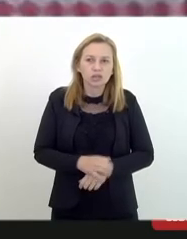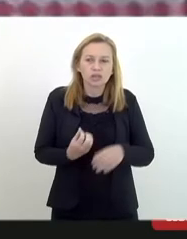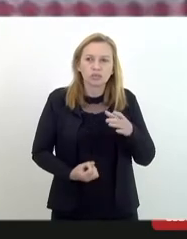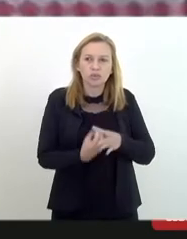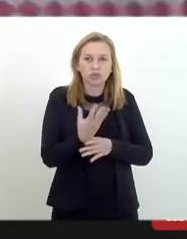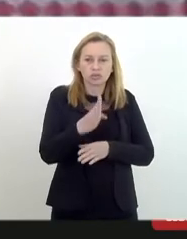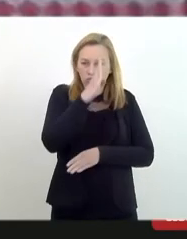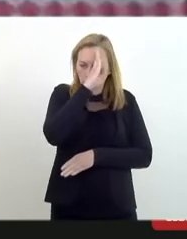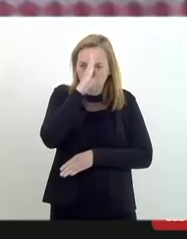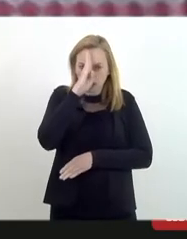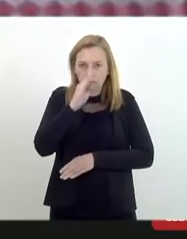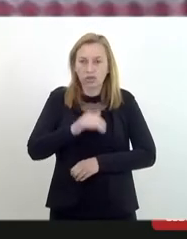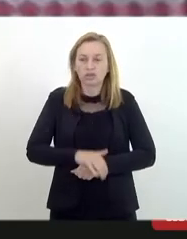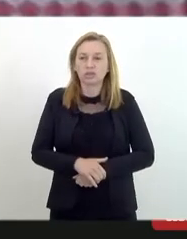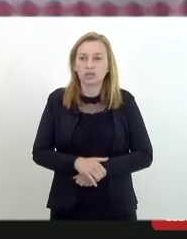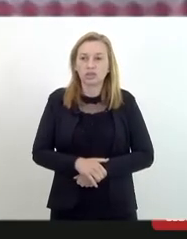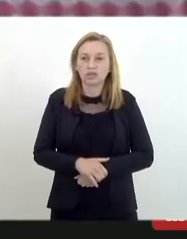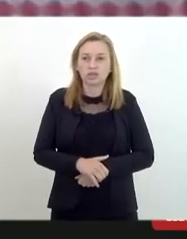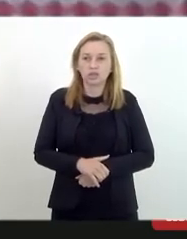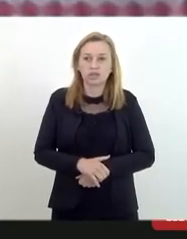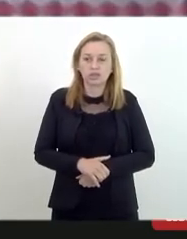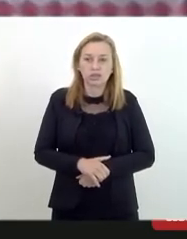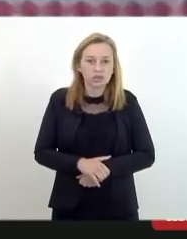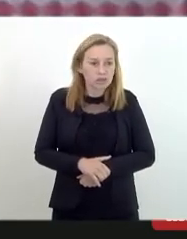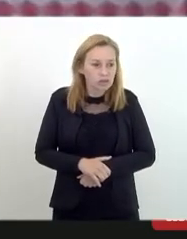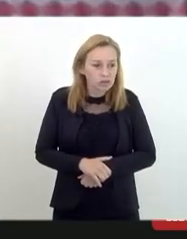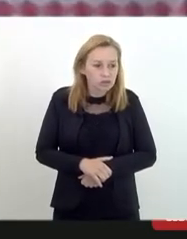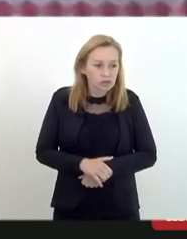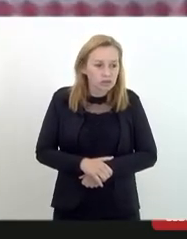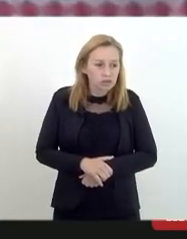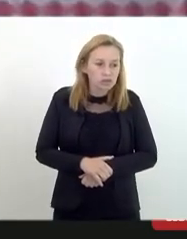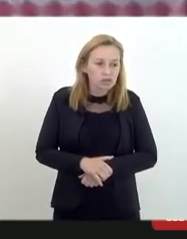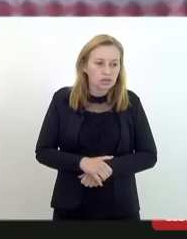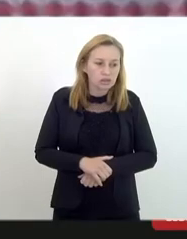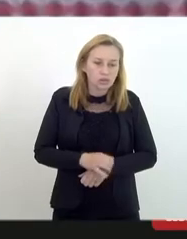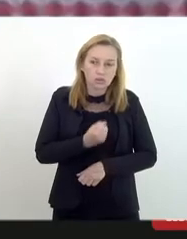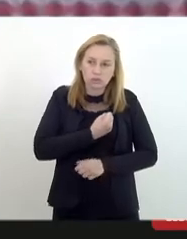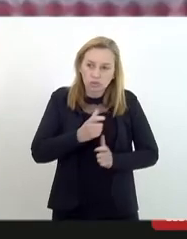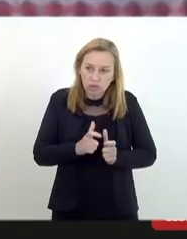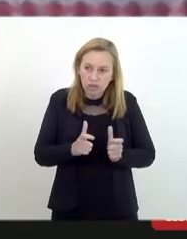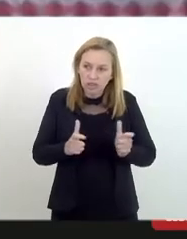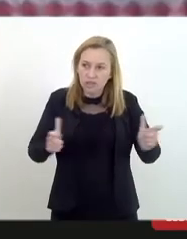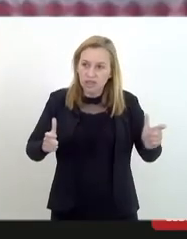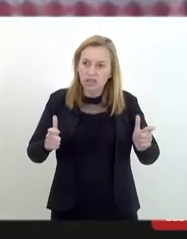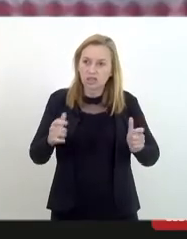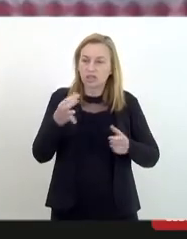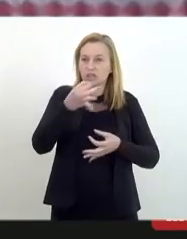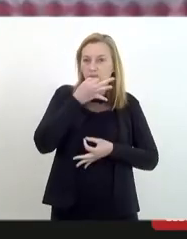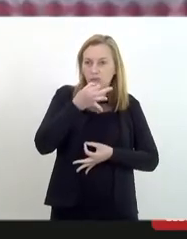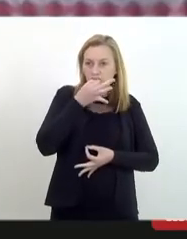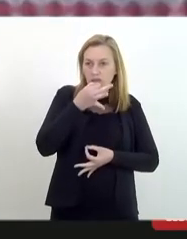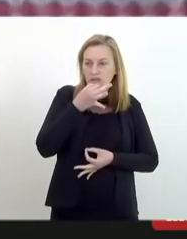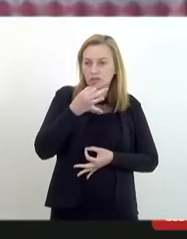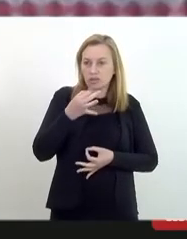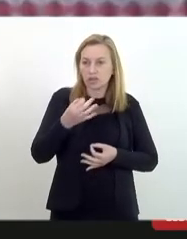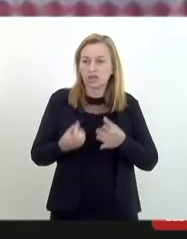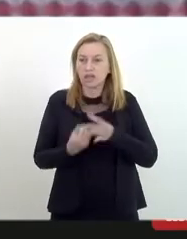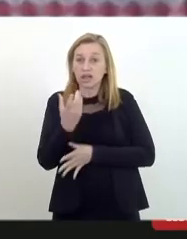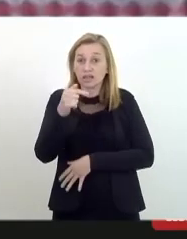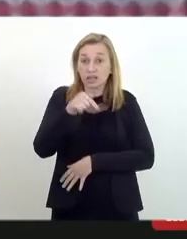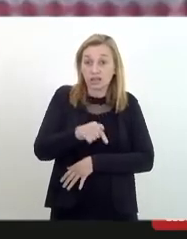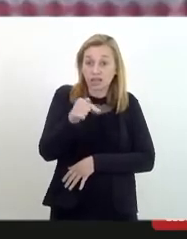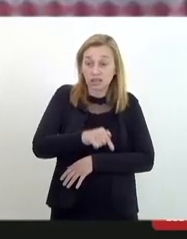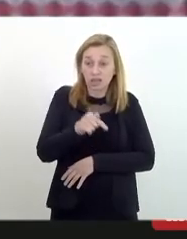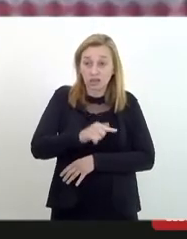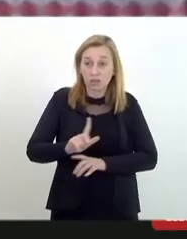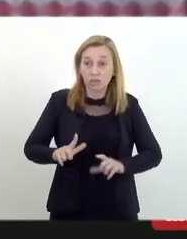acadêmica vem acumulando em relação aos depoimentos das oitivas feitas aqui e